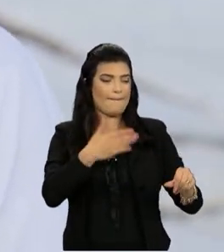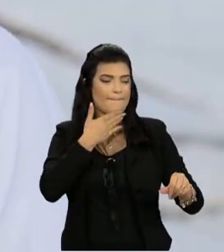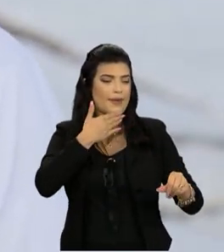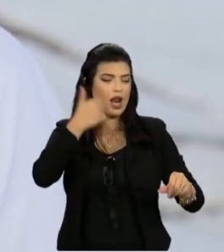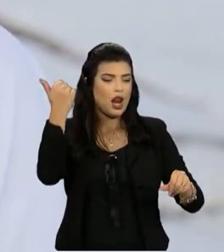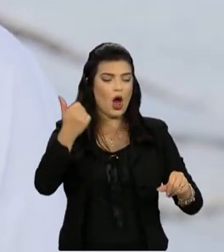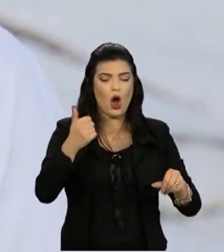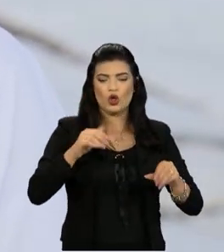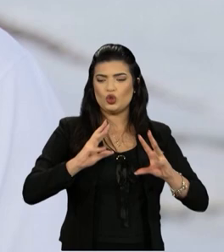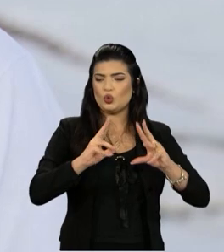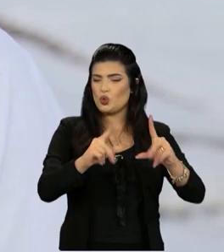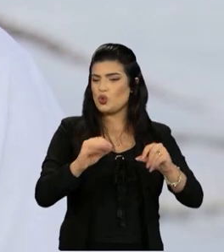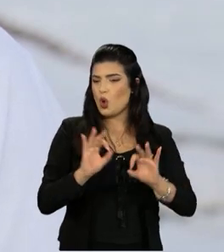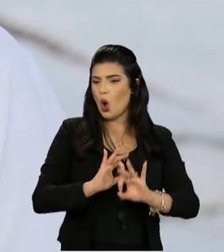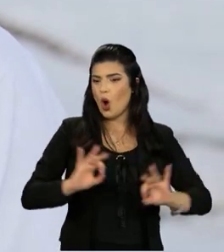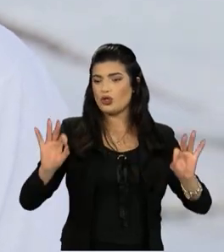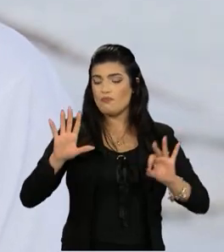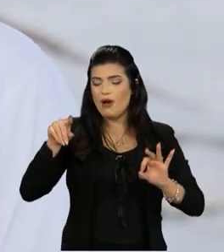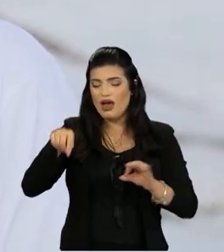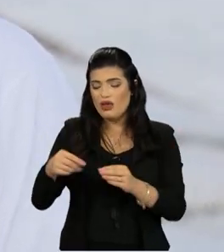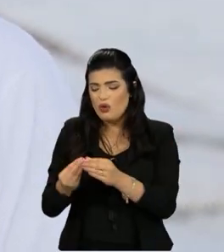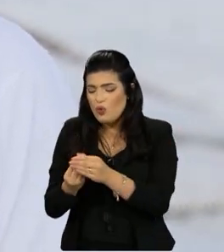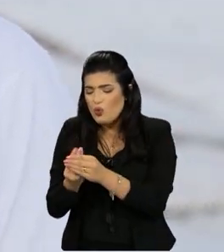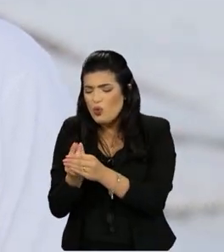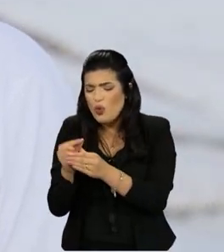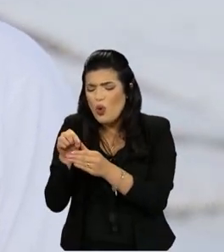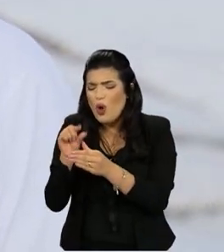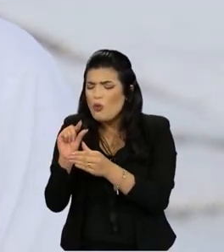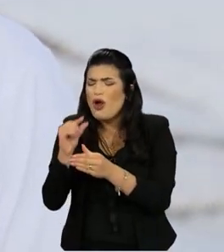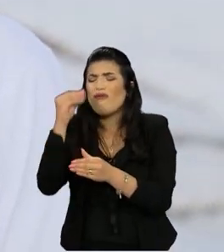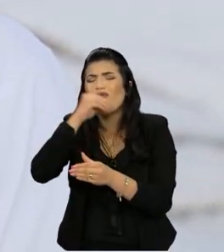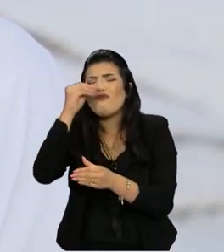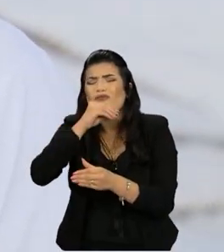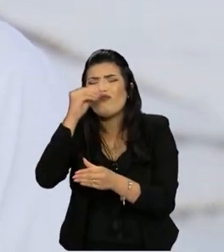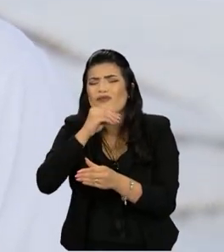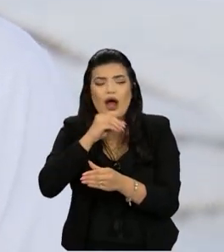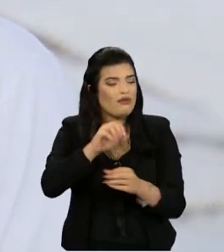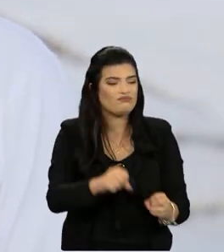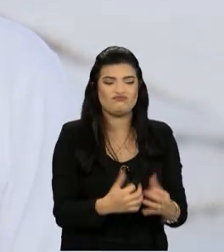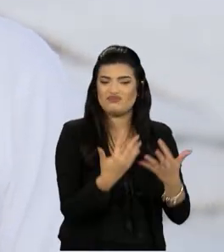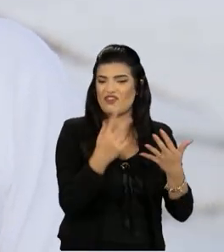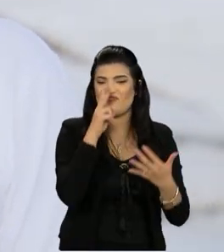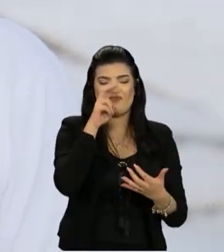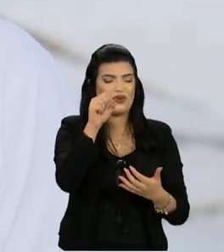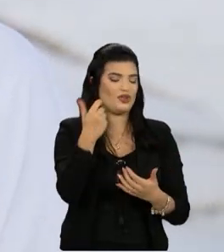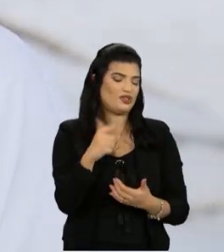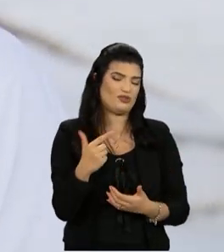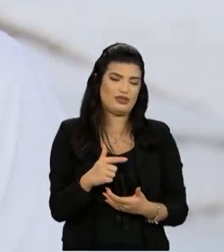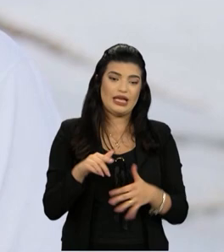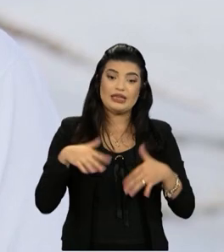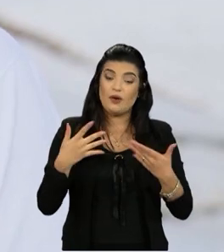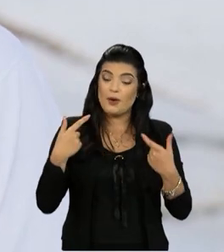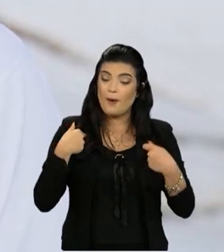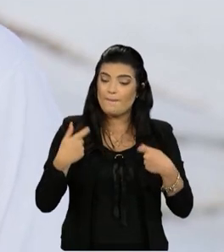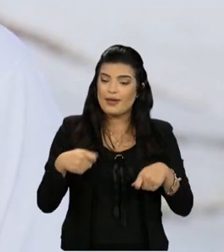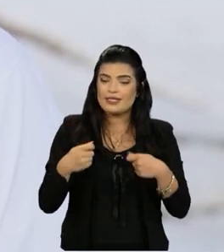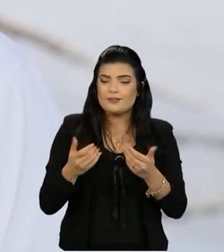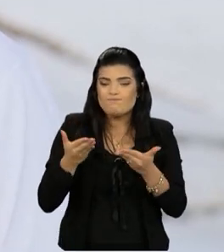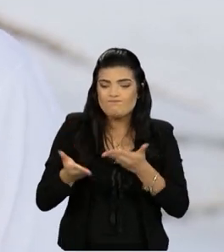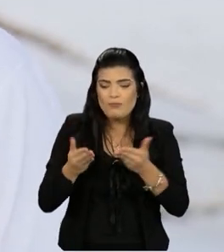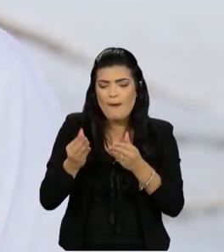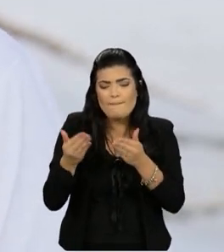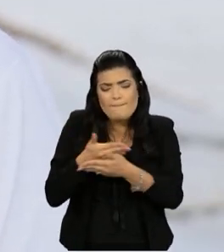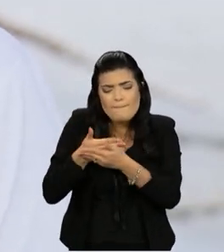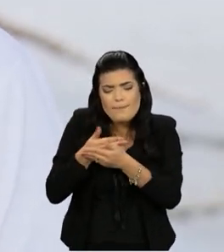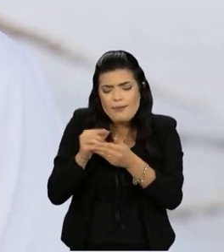muda com baixa qualidade. Então isso vai te comprometer a produção. E como a gente tem uma produção que chega a levar mais de um